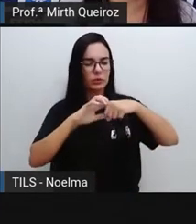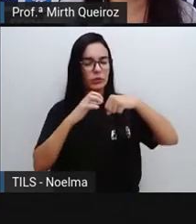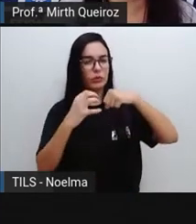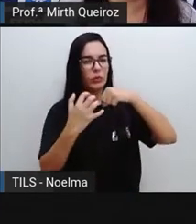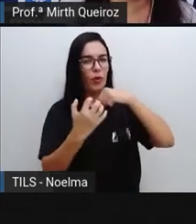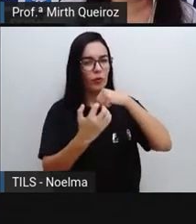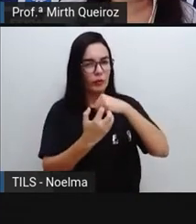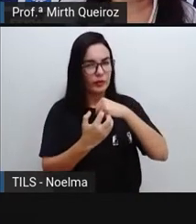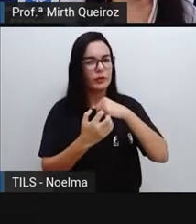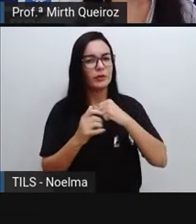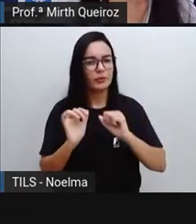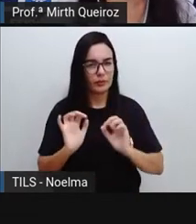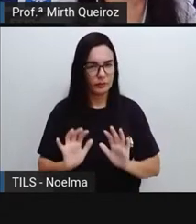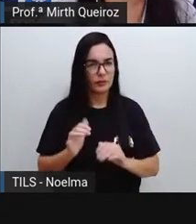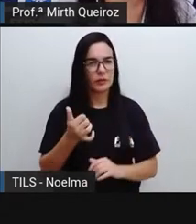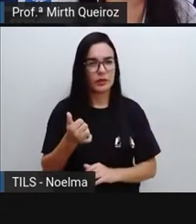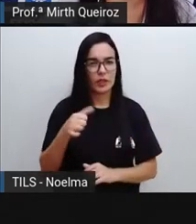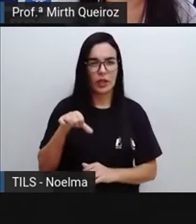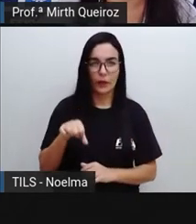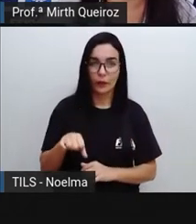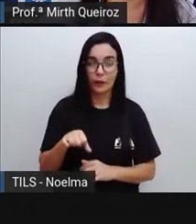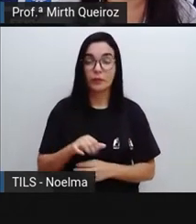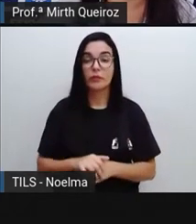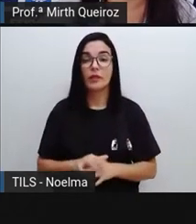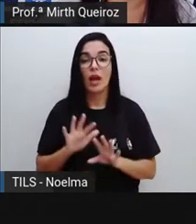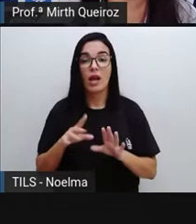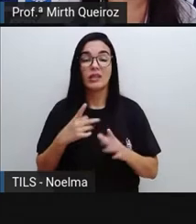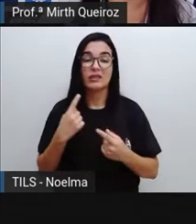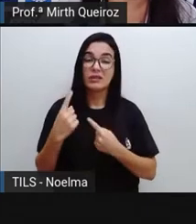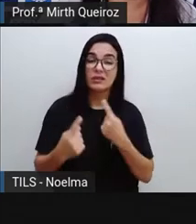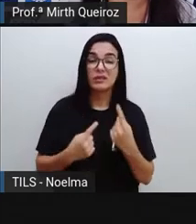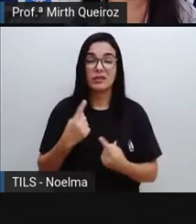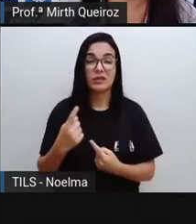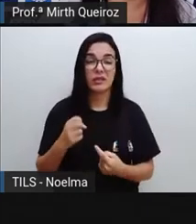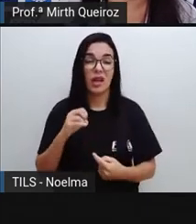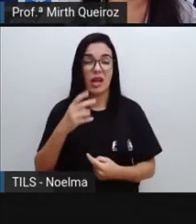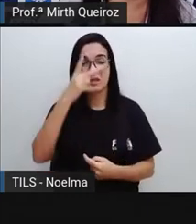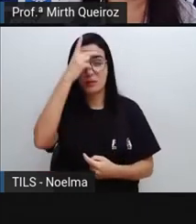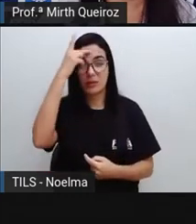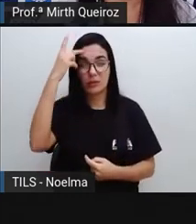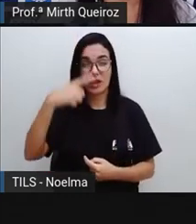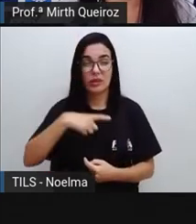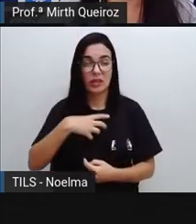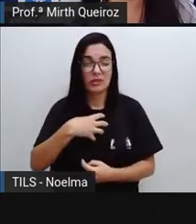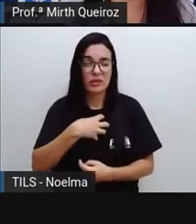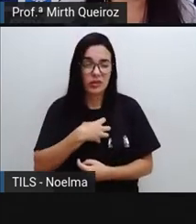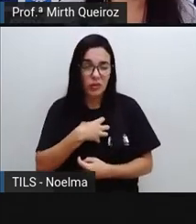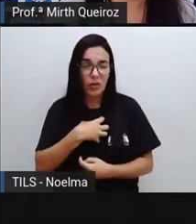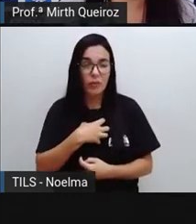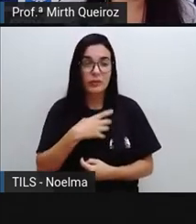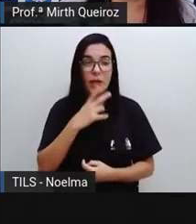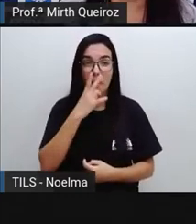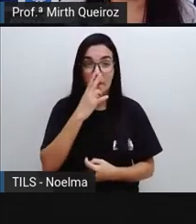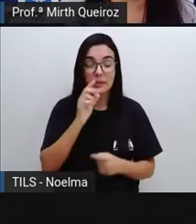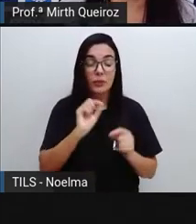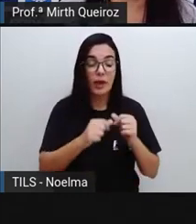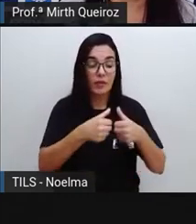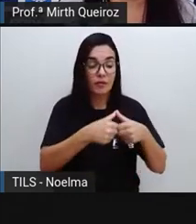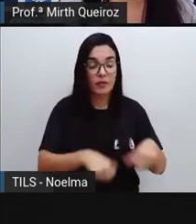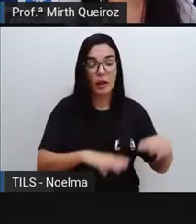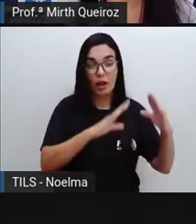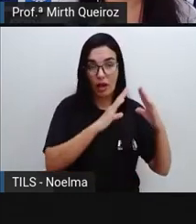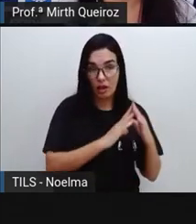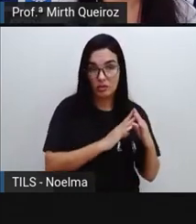sintomas mais comuns. Geralmente, quando as pessoas estão com esse tipo de sintoma, elas se cuidam em casa.